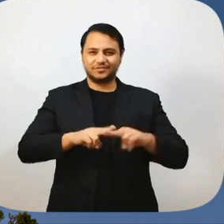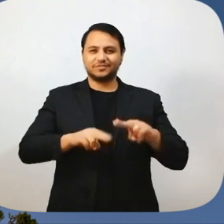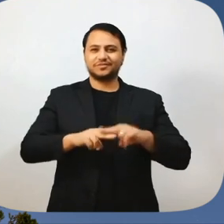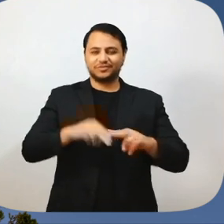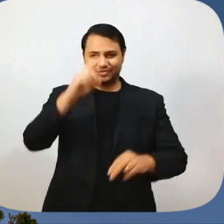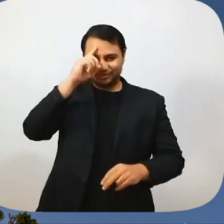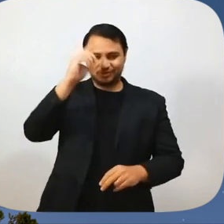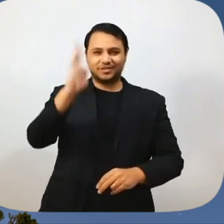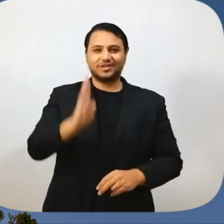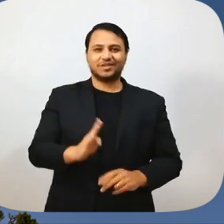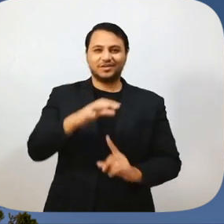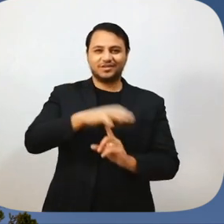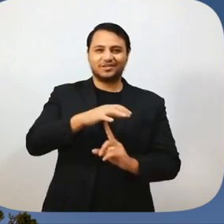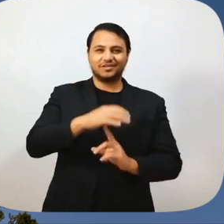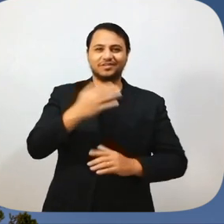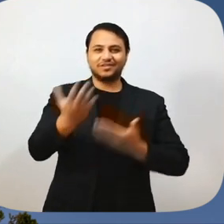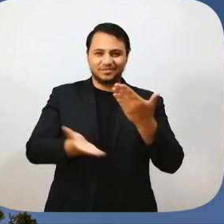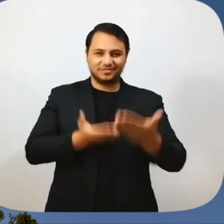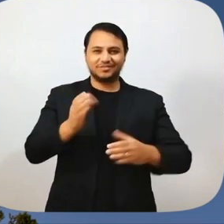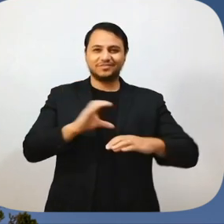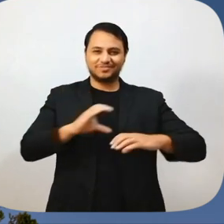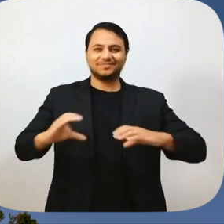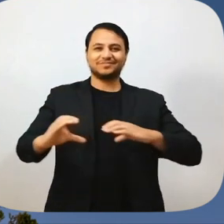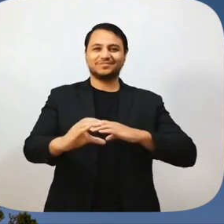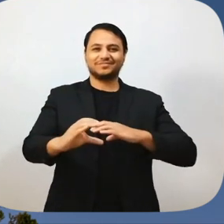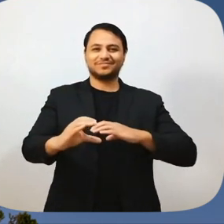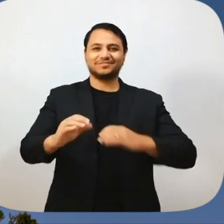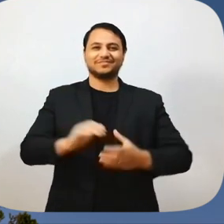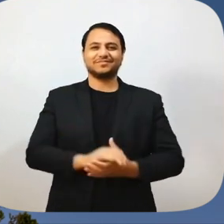junho, Dia Nacional da Araucária, homenagem da Rede Selinalta.